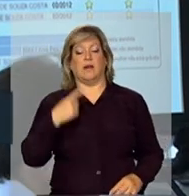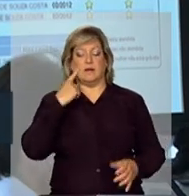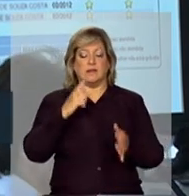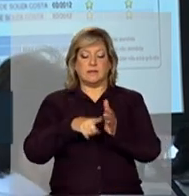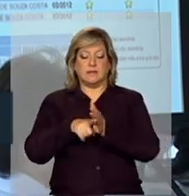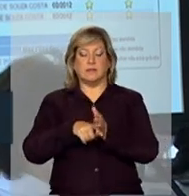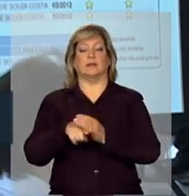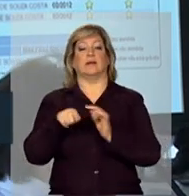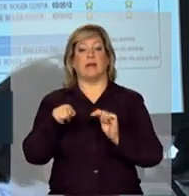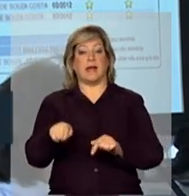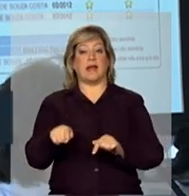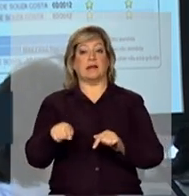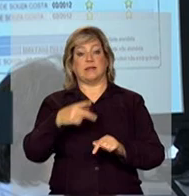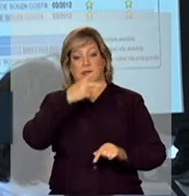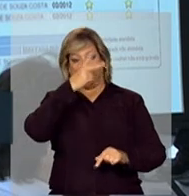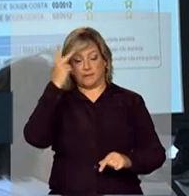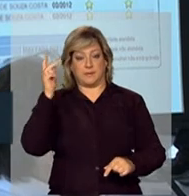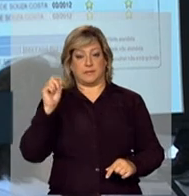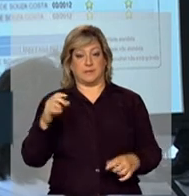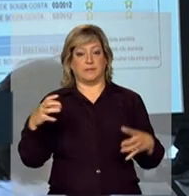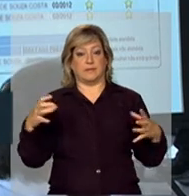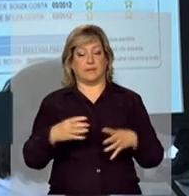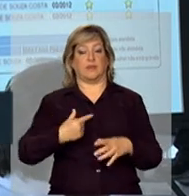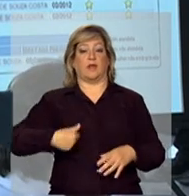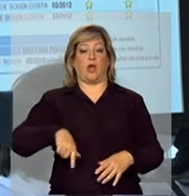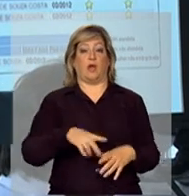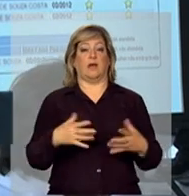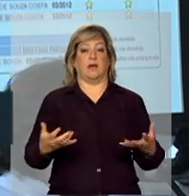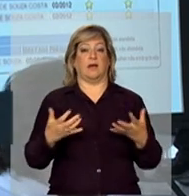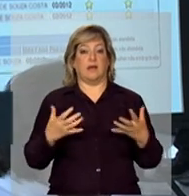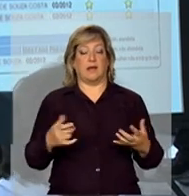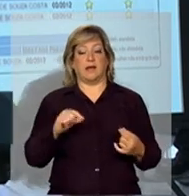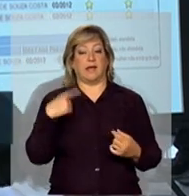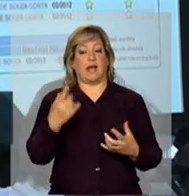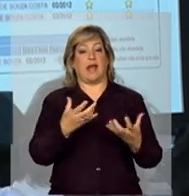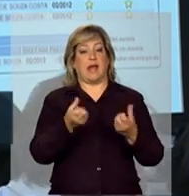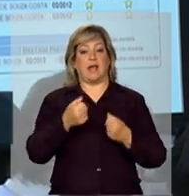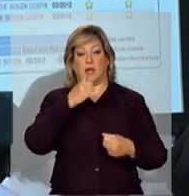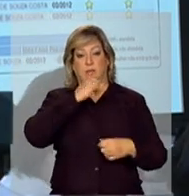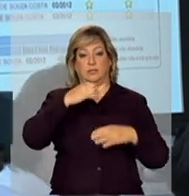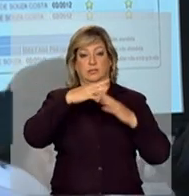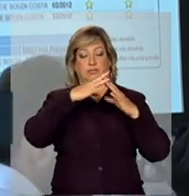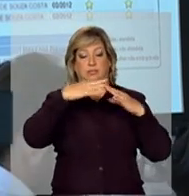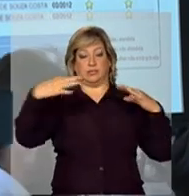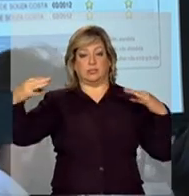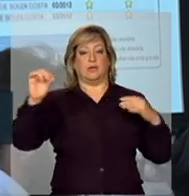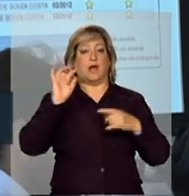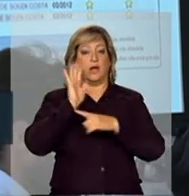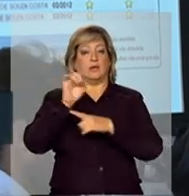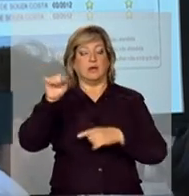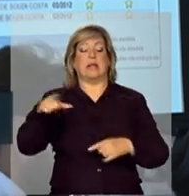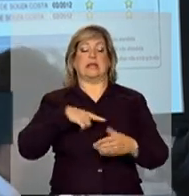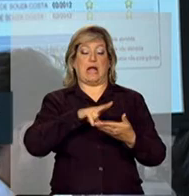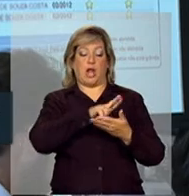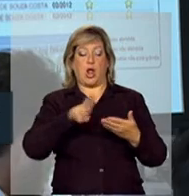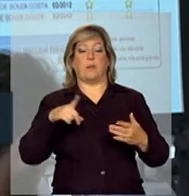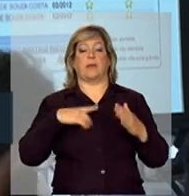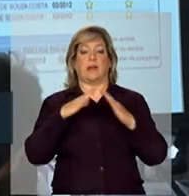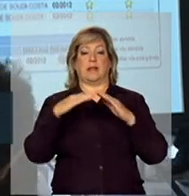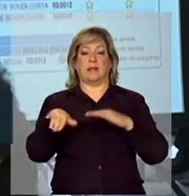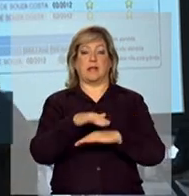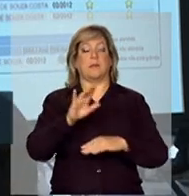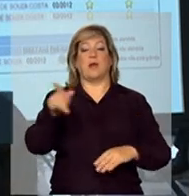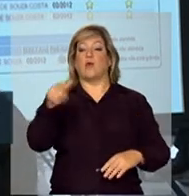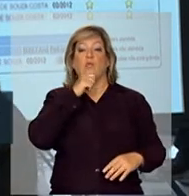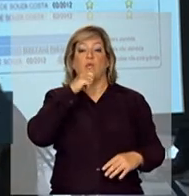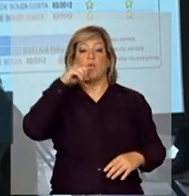dizendo, estes são os primeiros que nós queremos que recebam energia elétrica. Ele tem nome, tem endereço, nós sabemos onde é